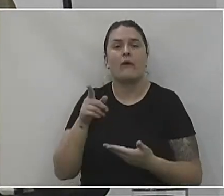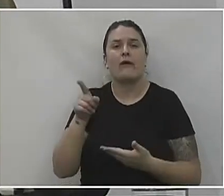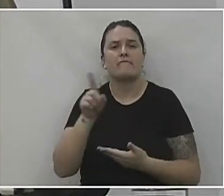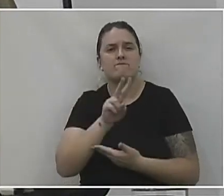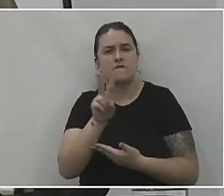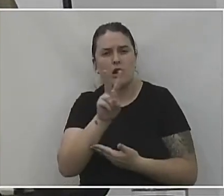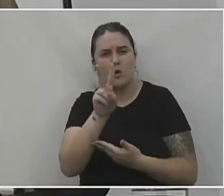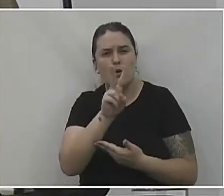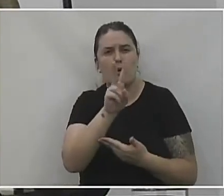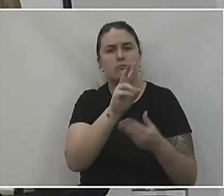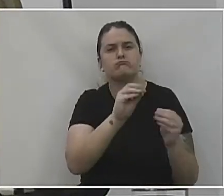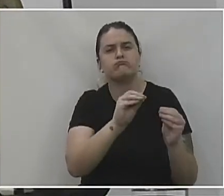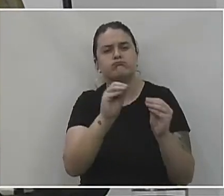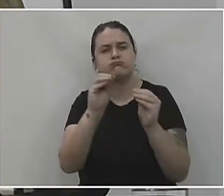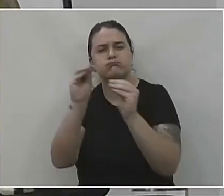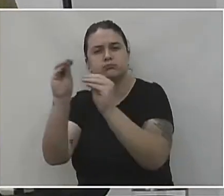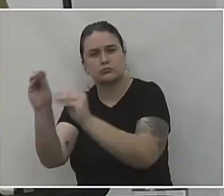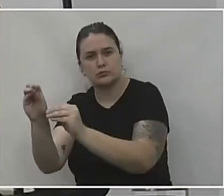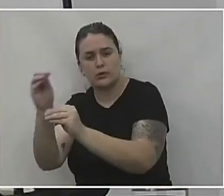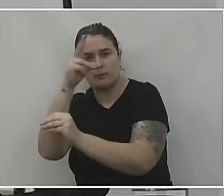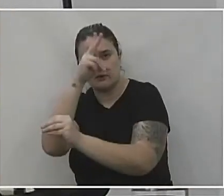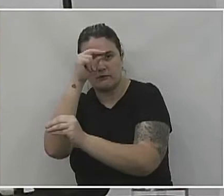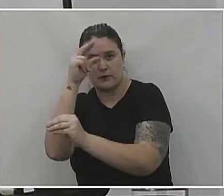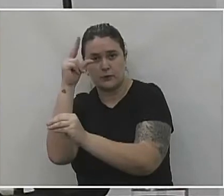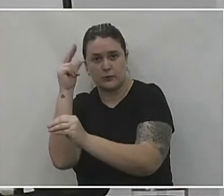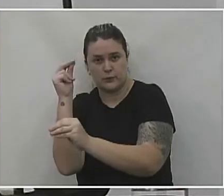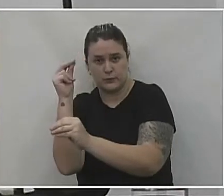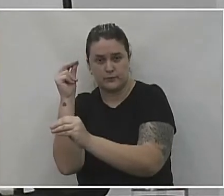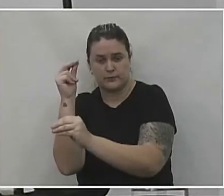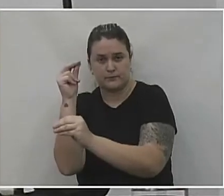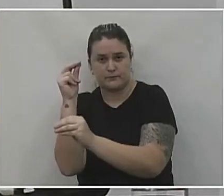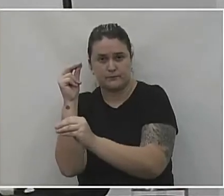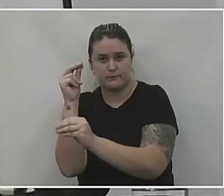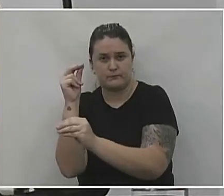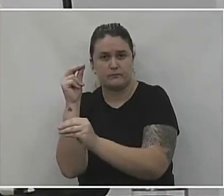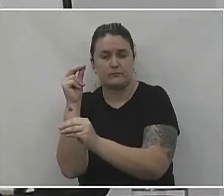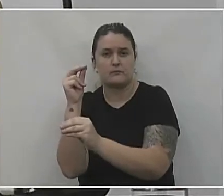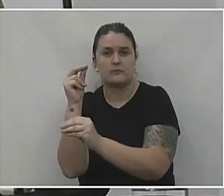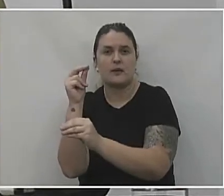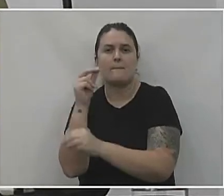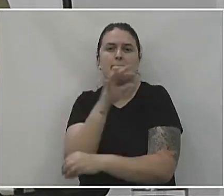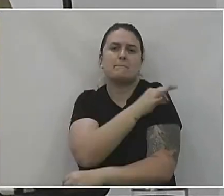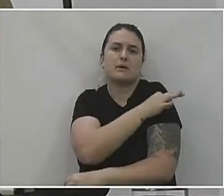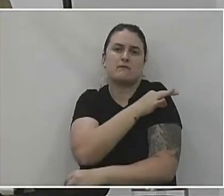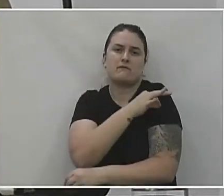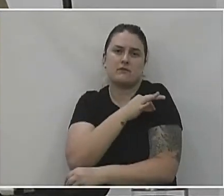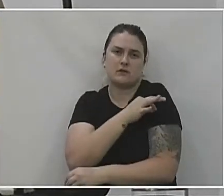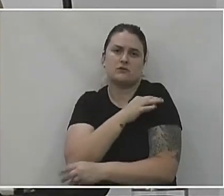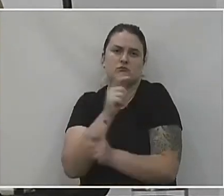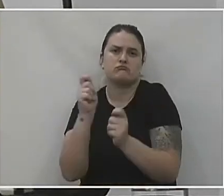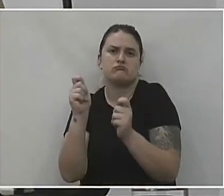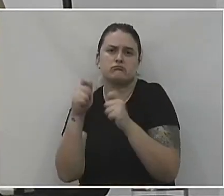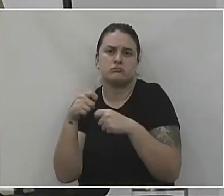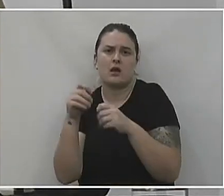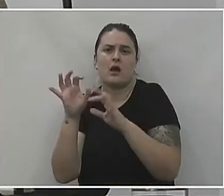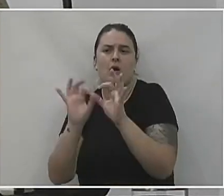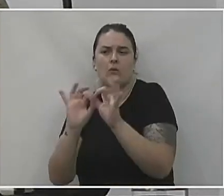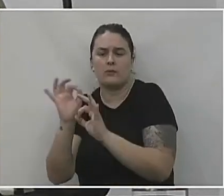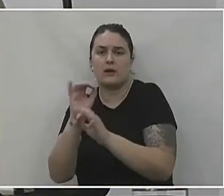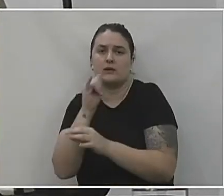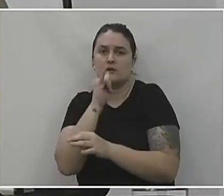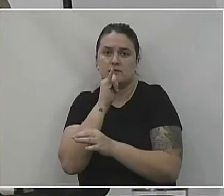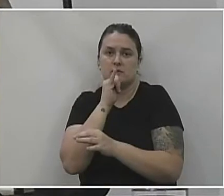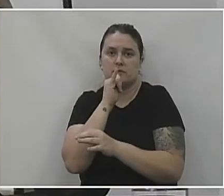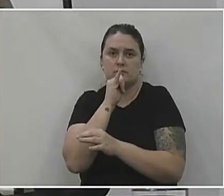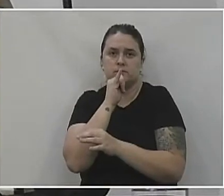ele foi destinado e diante desse valor, os prefeitos tiveram condições de dar uma manutenção. Por